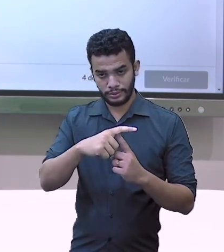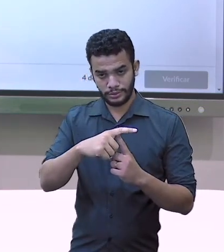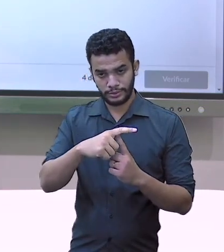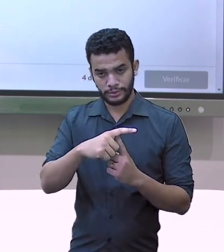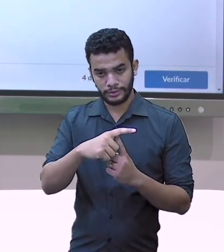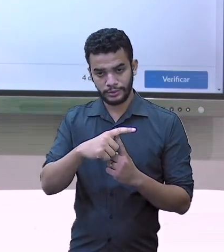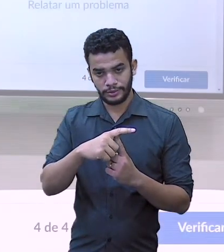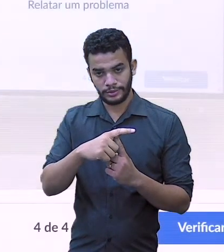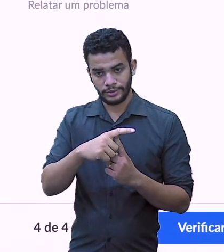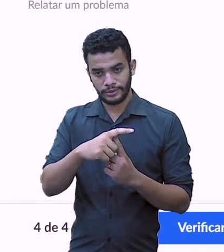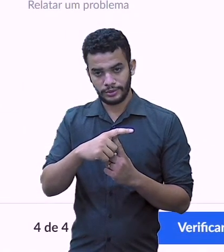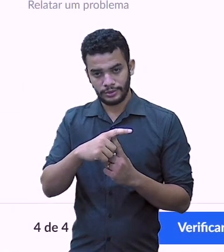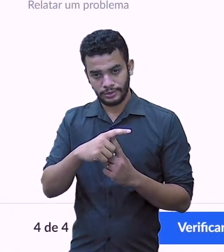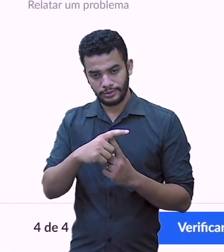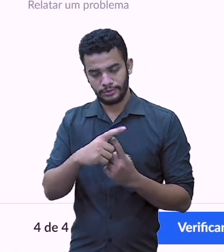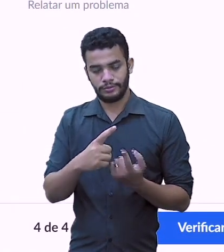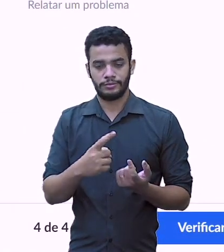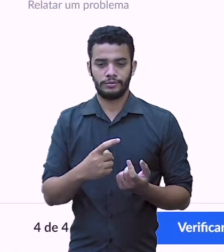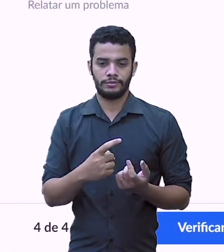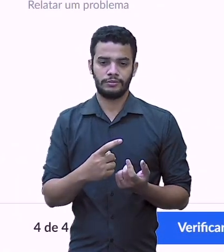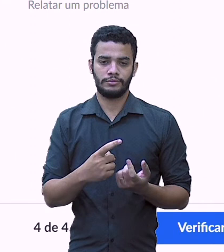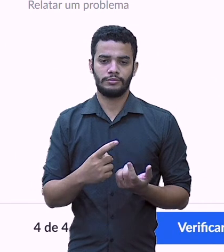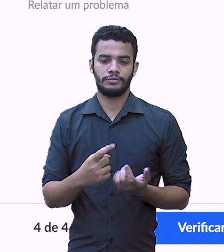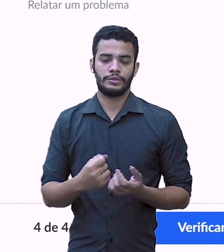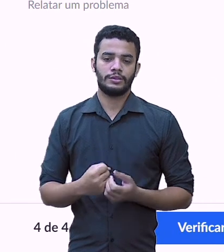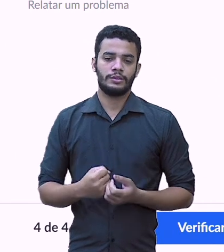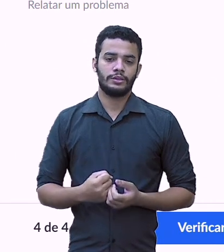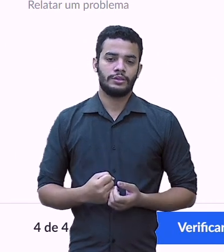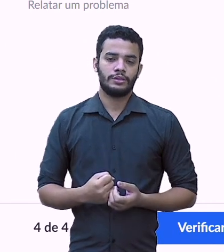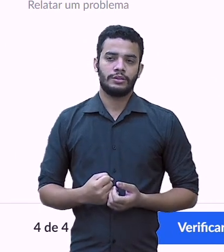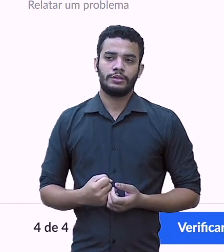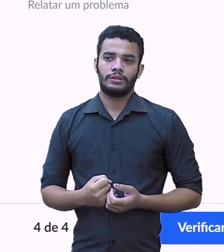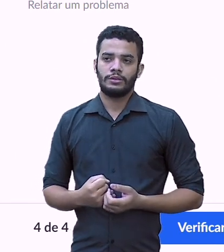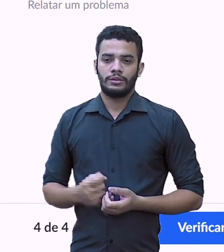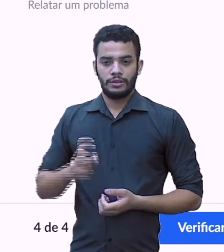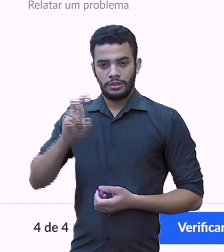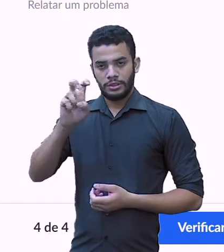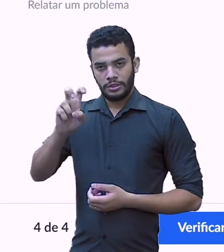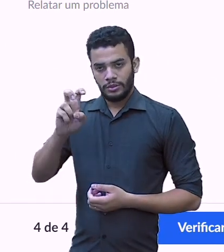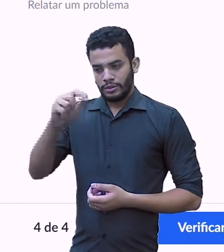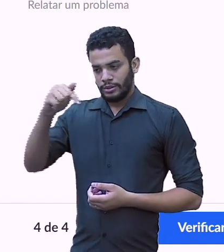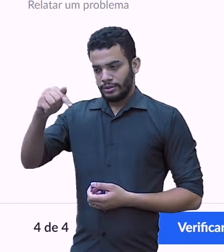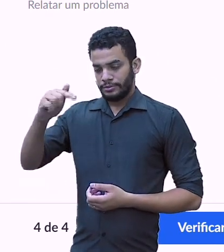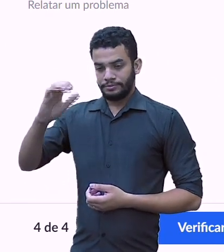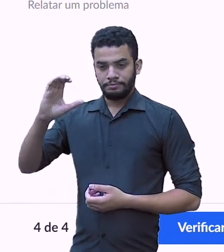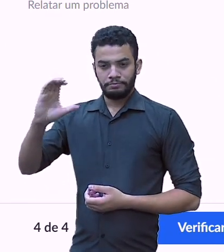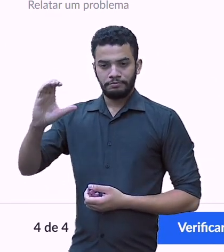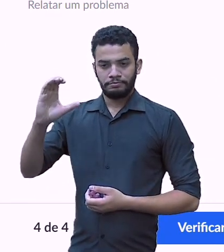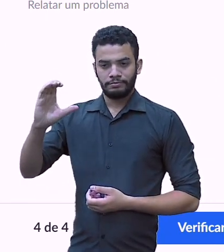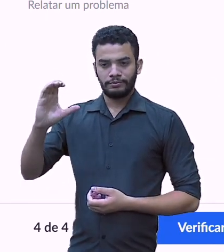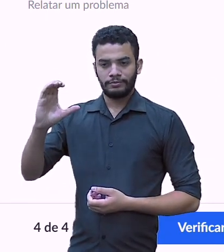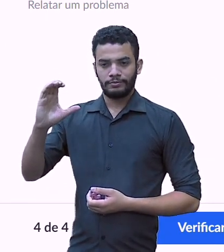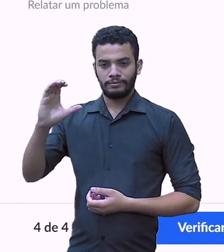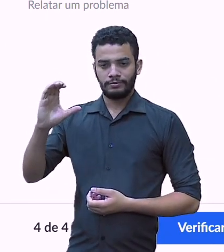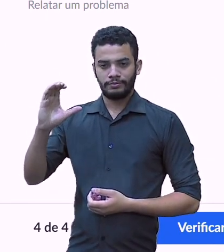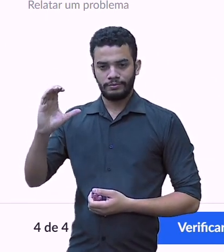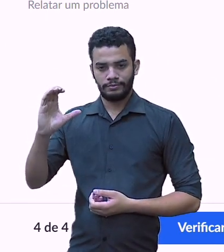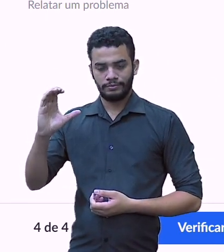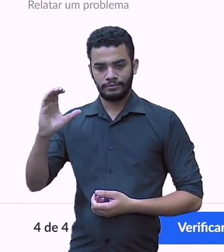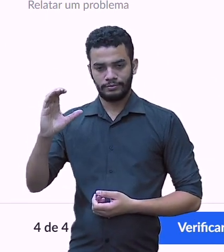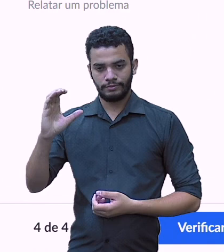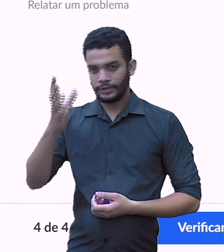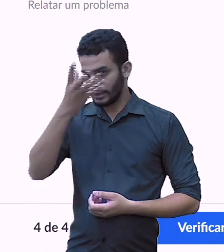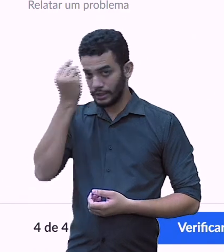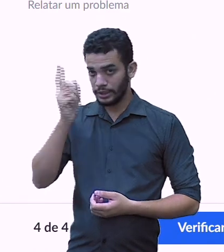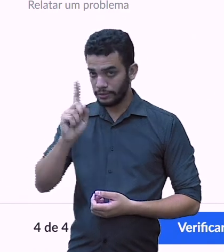8 inteiros e 57, a vírgula, né?